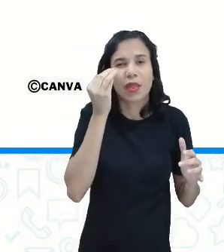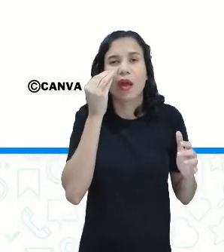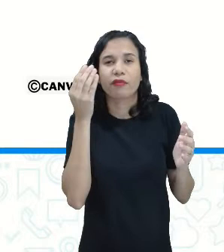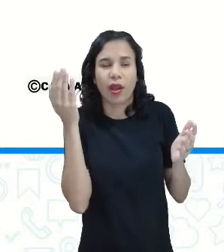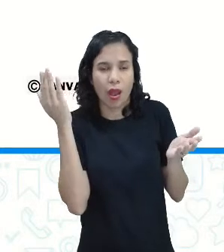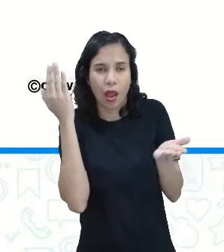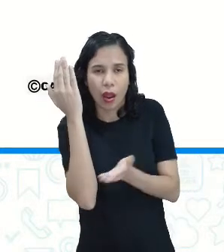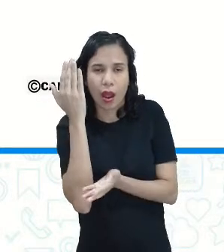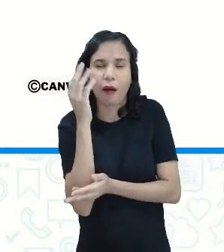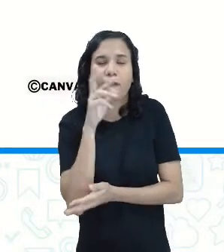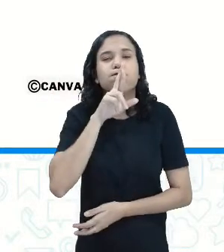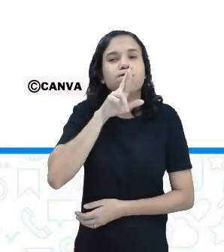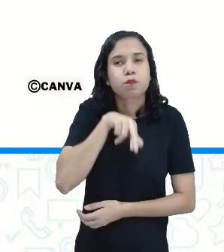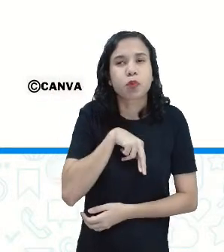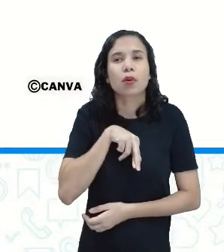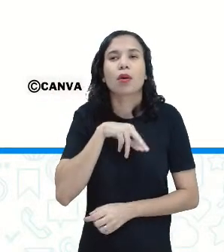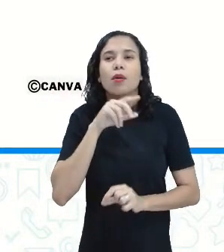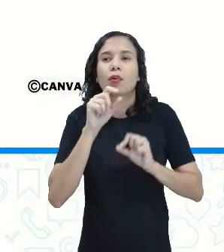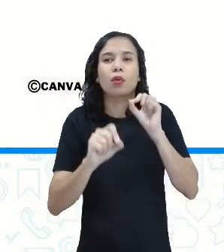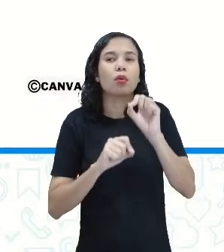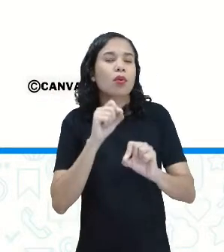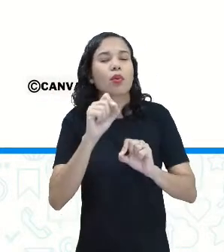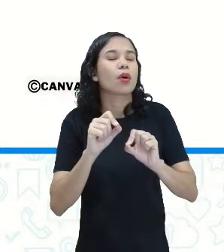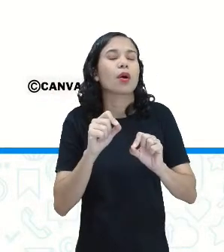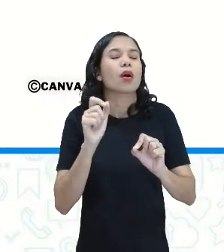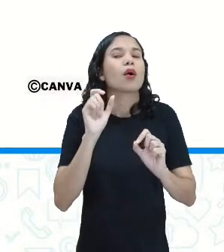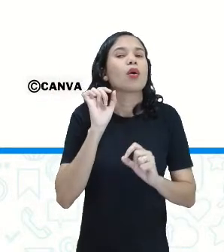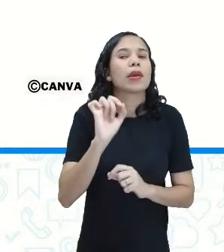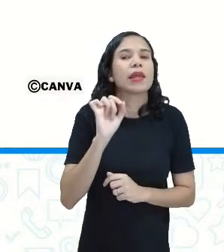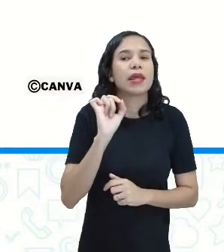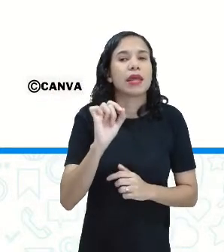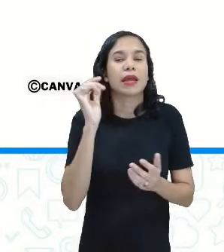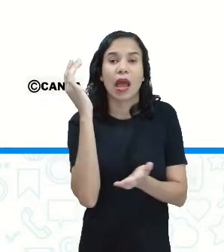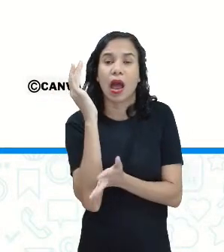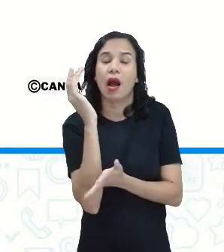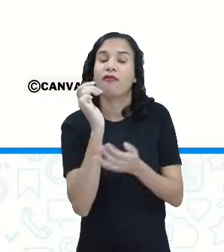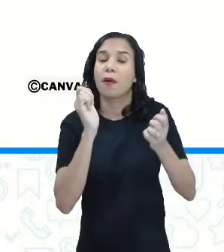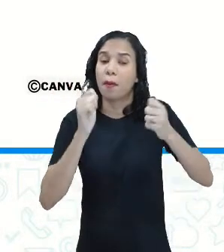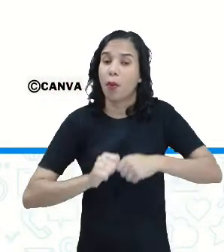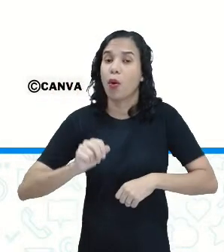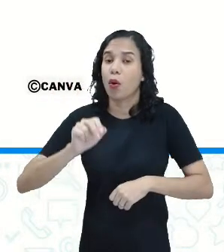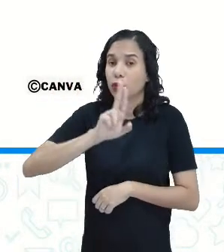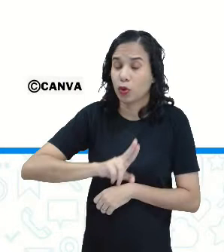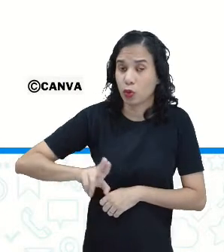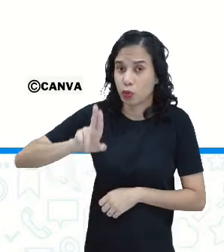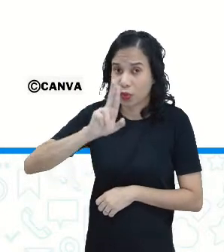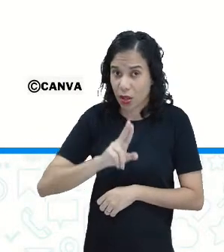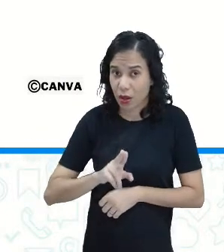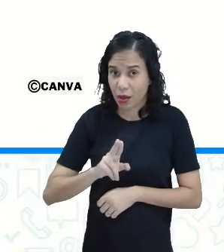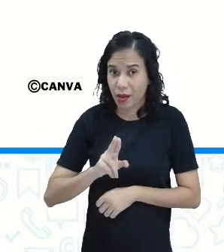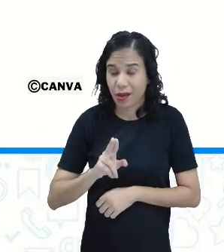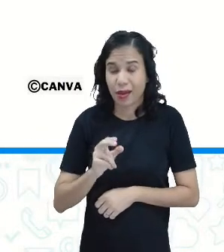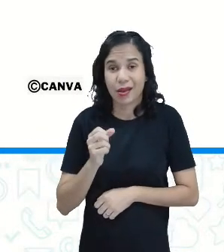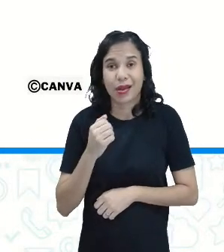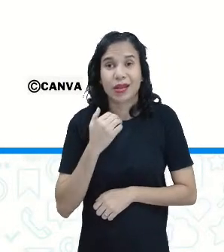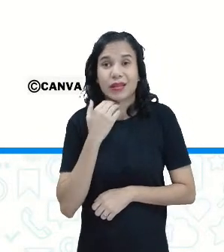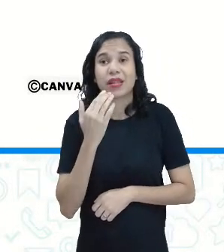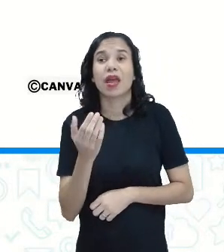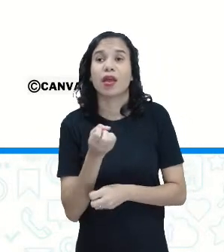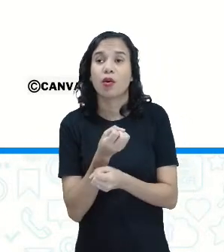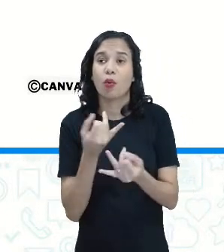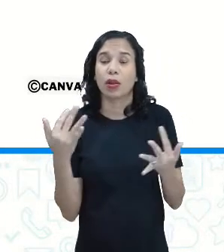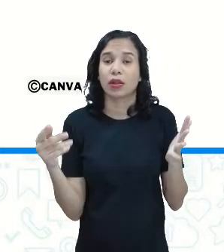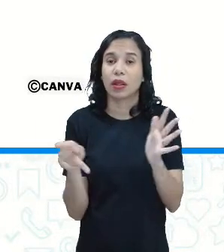garrafas e responda quais garrafas ele pode usar sem ultrapassar a